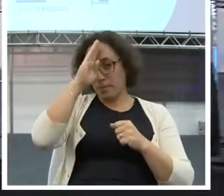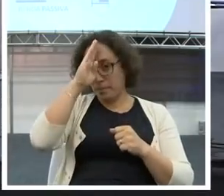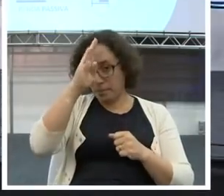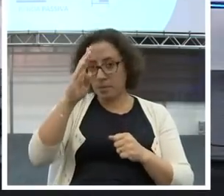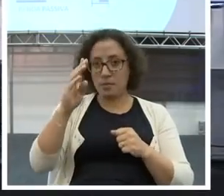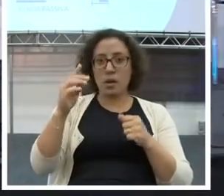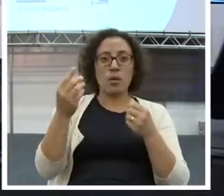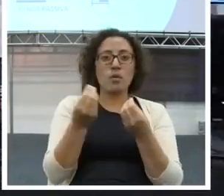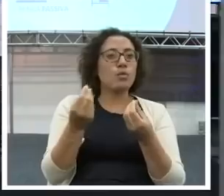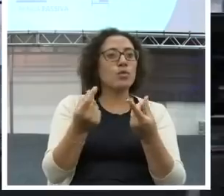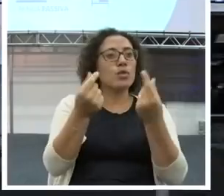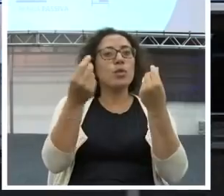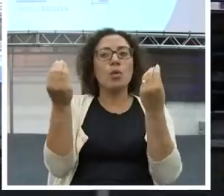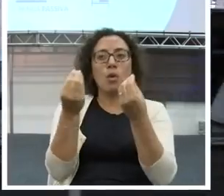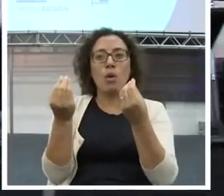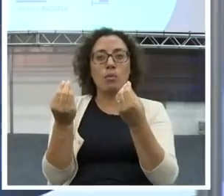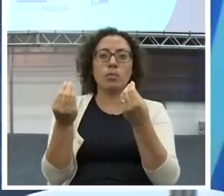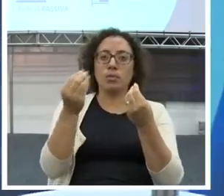riqueza.